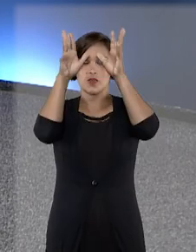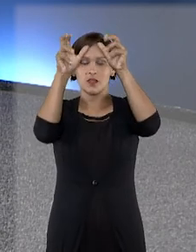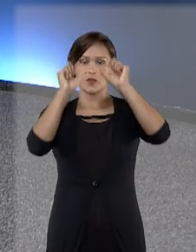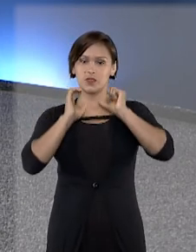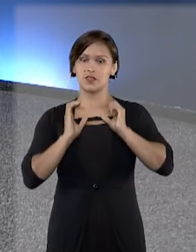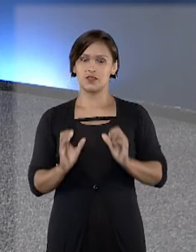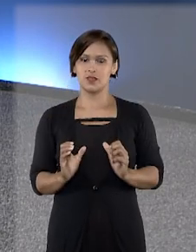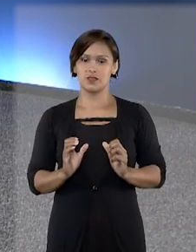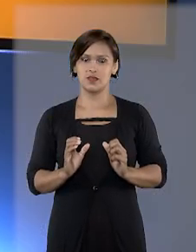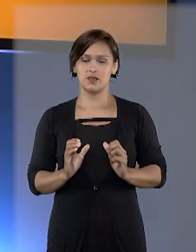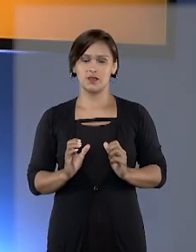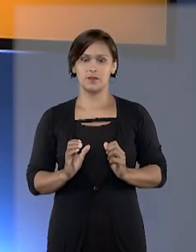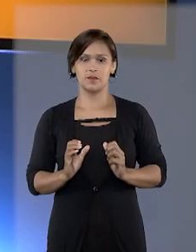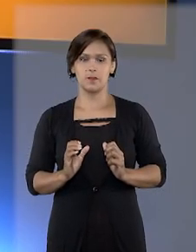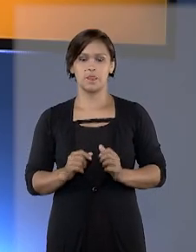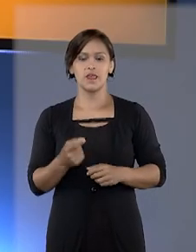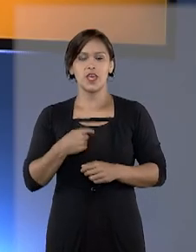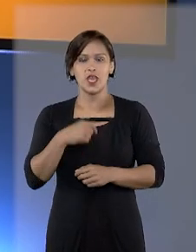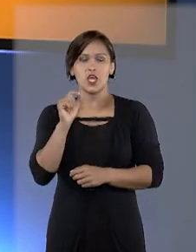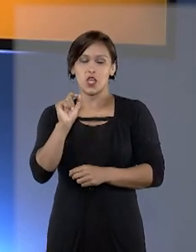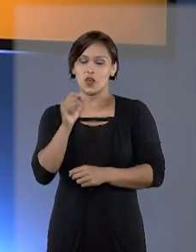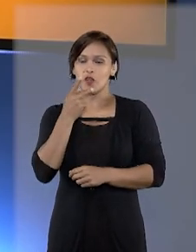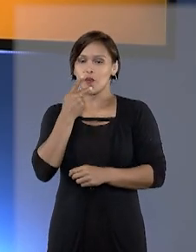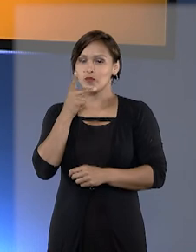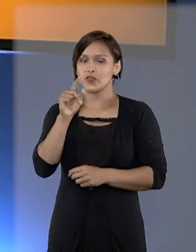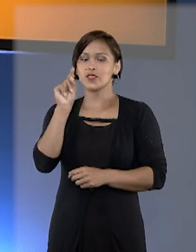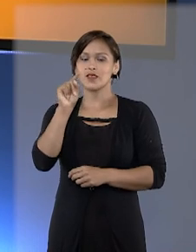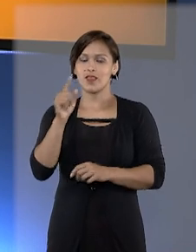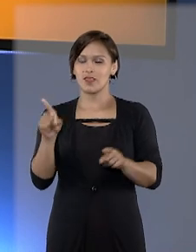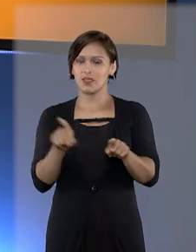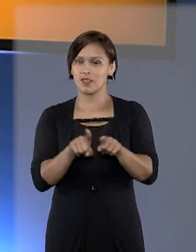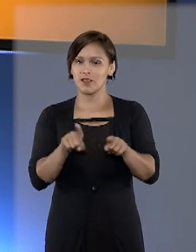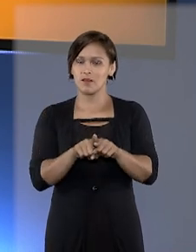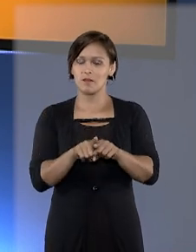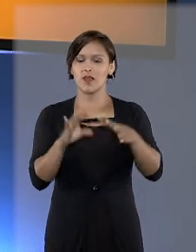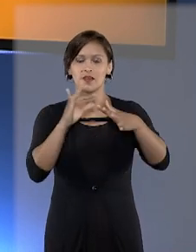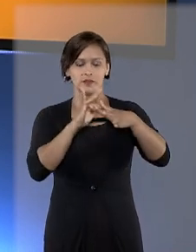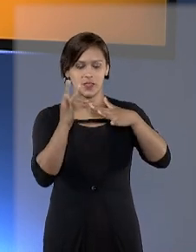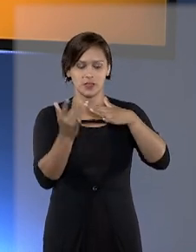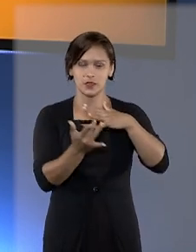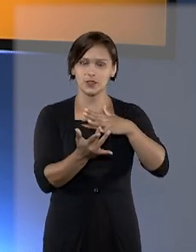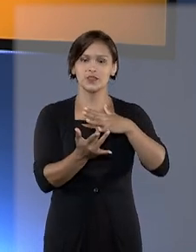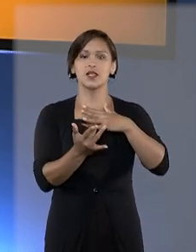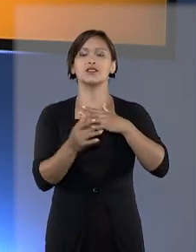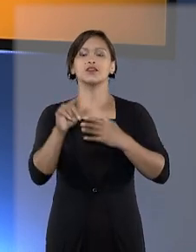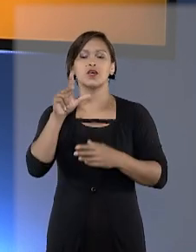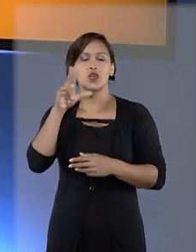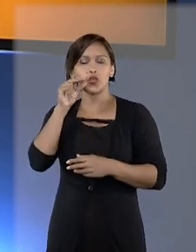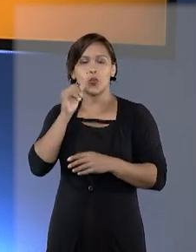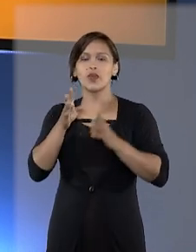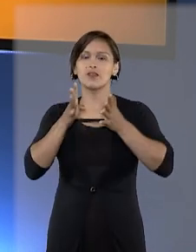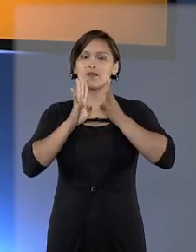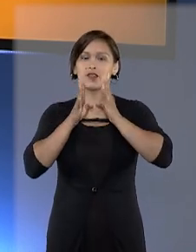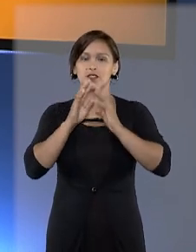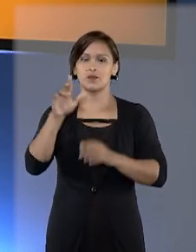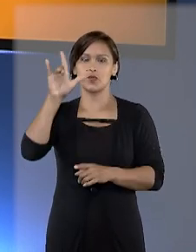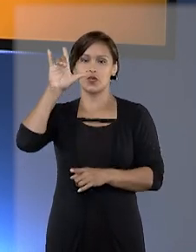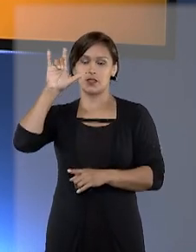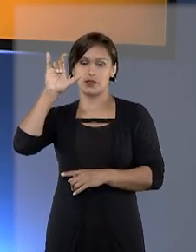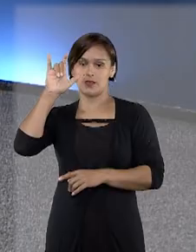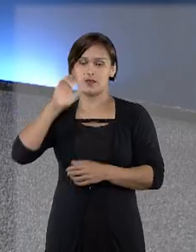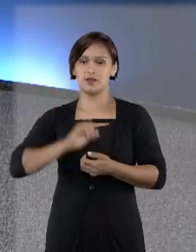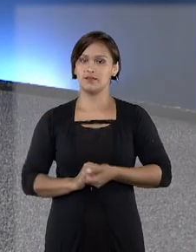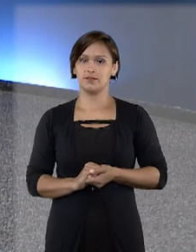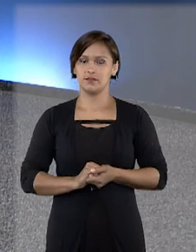da Cidadania. E como você viu, nós também estamos nas redes sociais, Twitter, Facebook e Instagram.